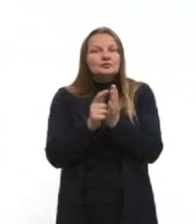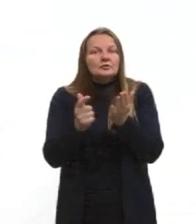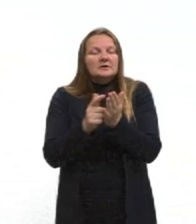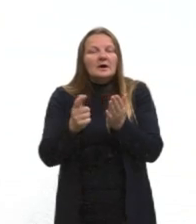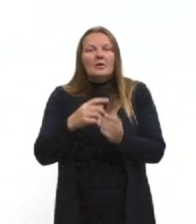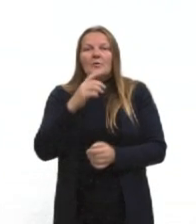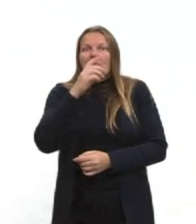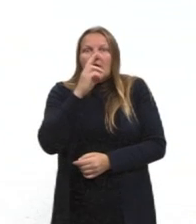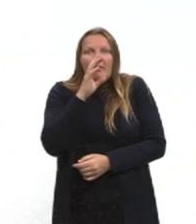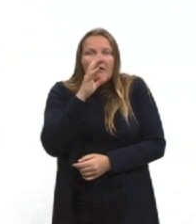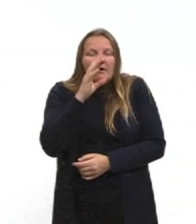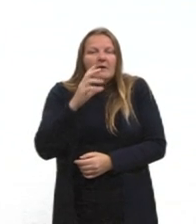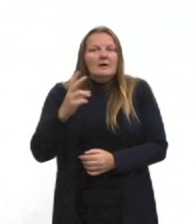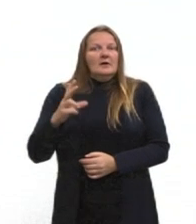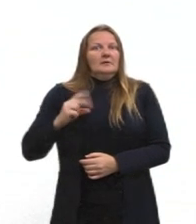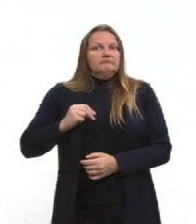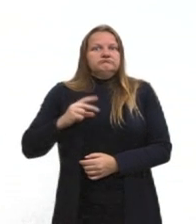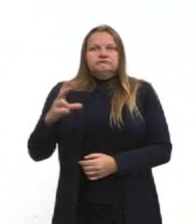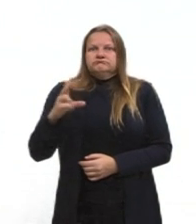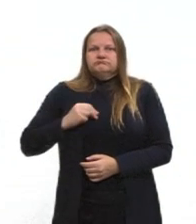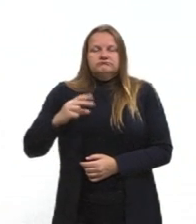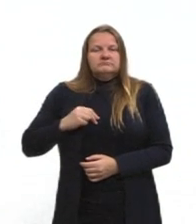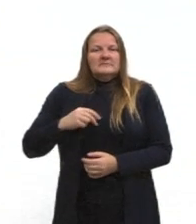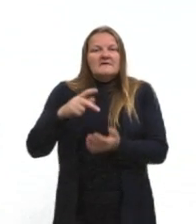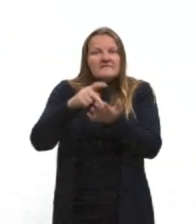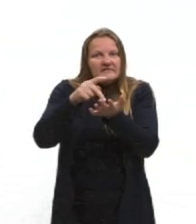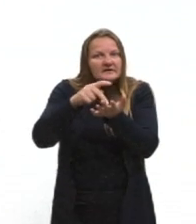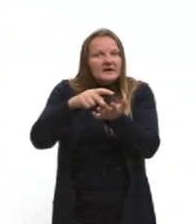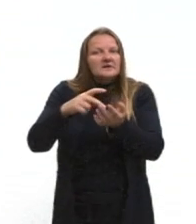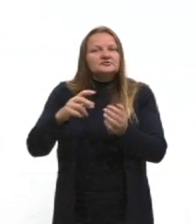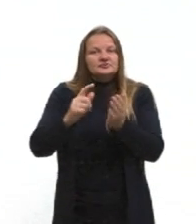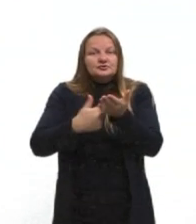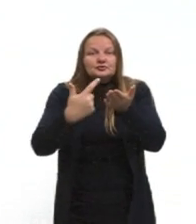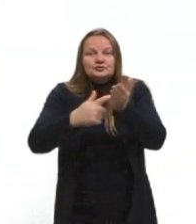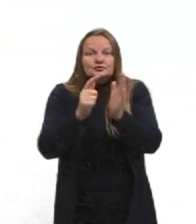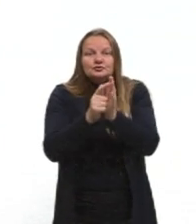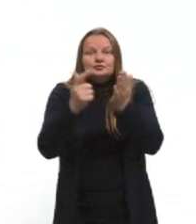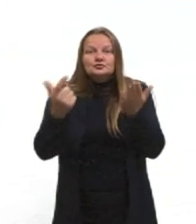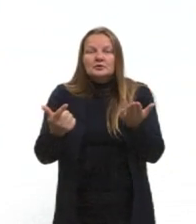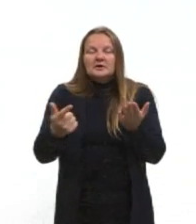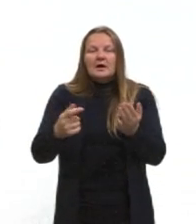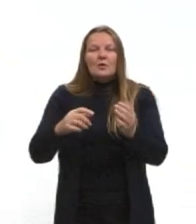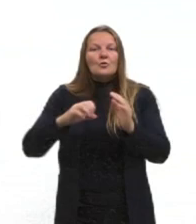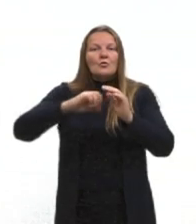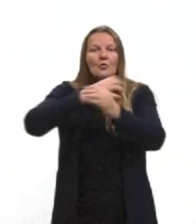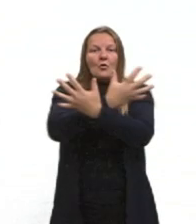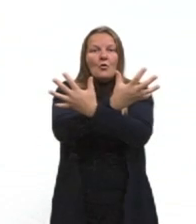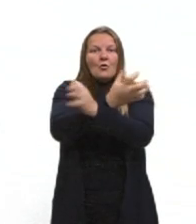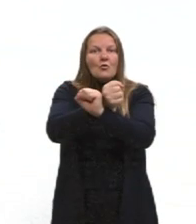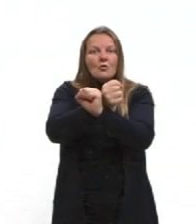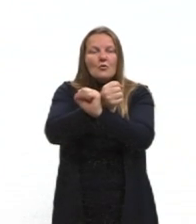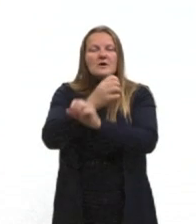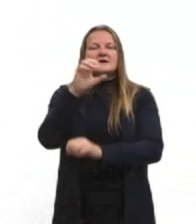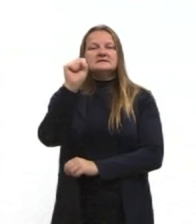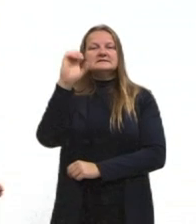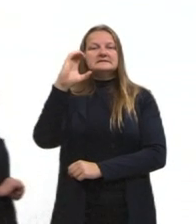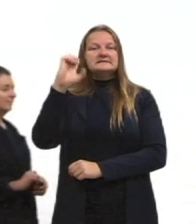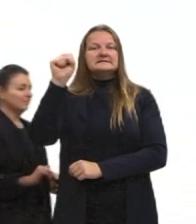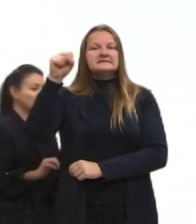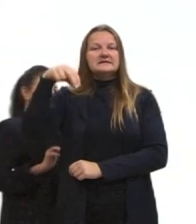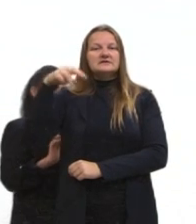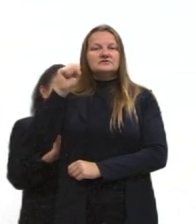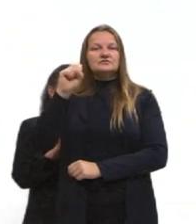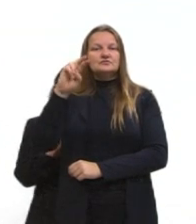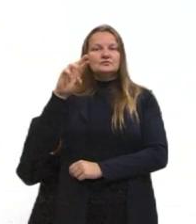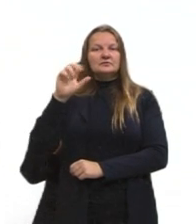poucas manchetes que eram sinceras naquela época, que não sofriam censura, que não tinham medo das represálias dos militares.